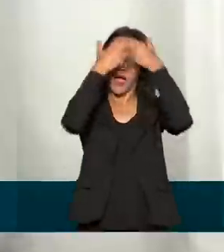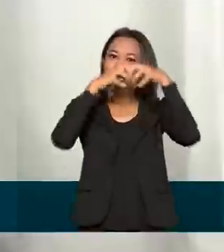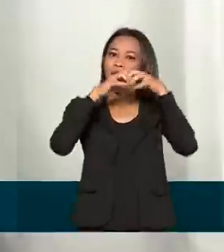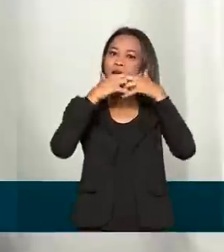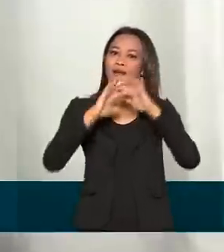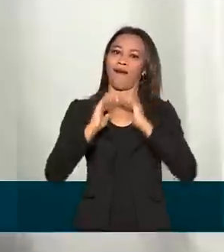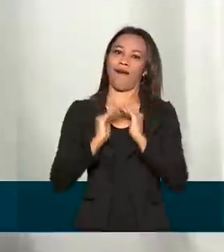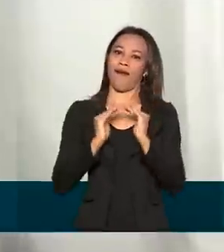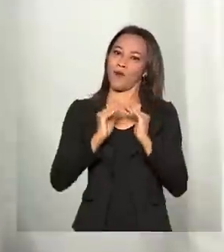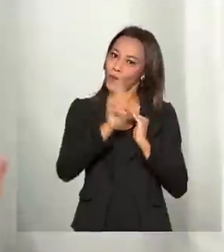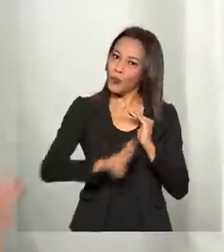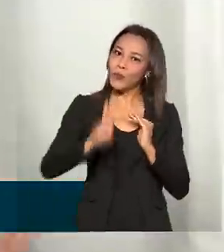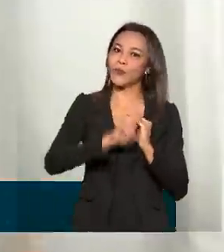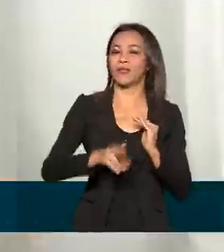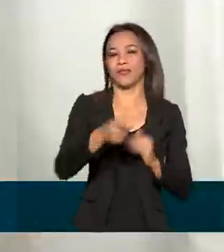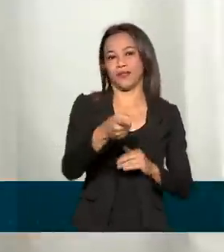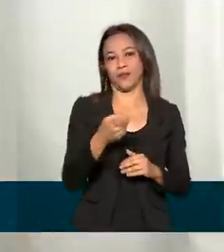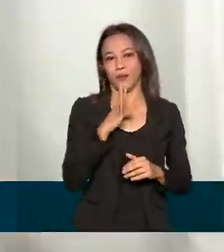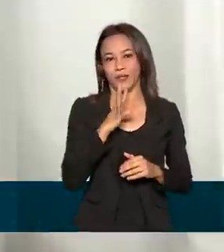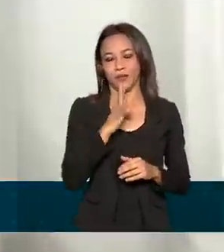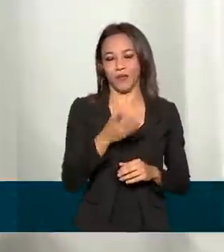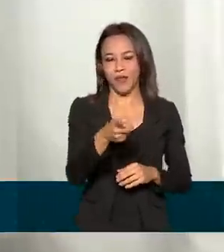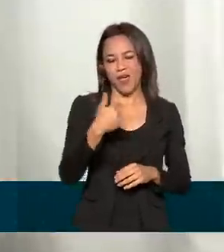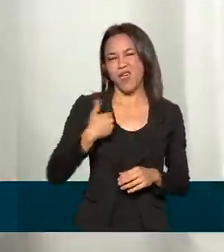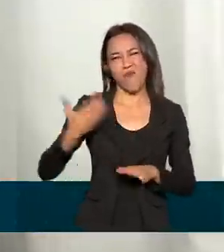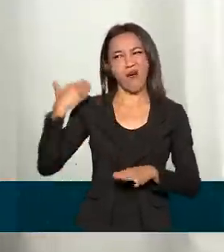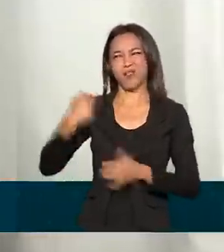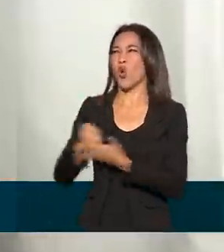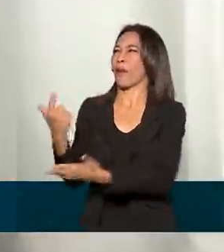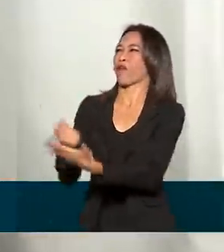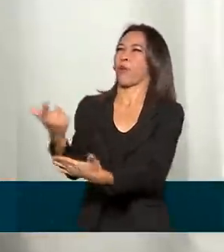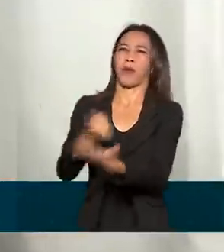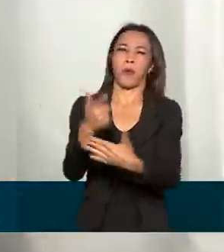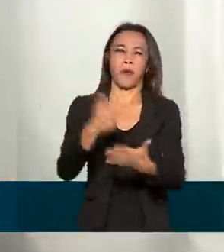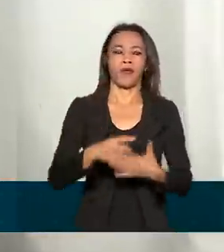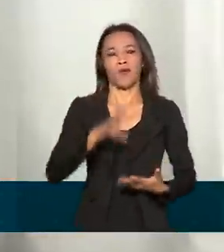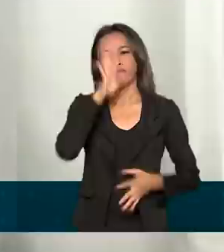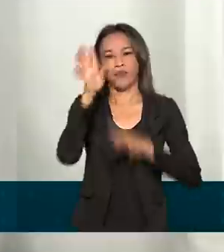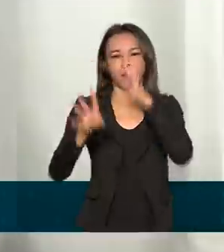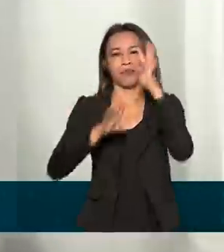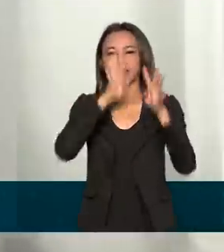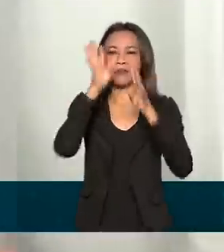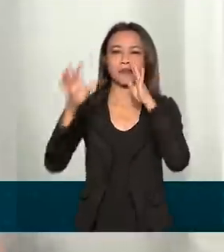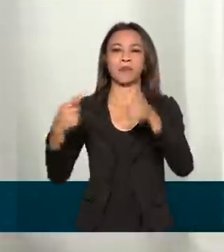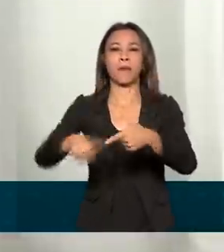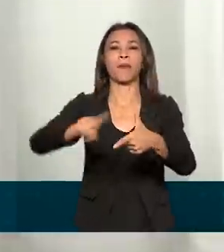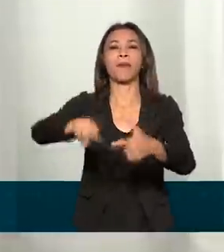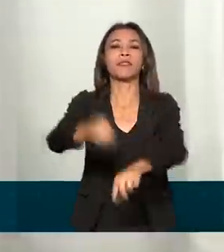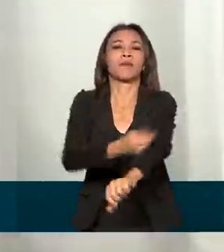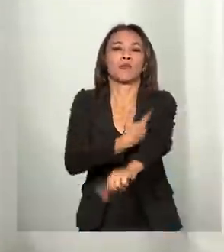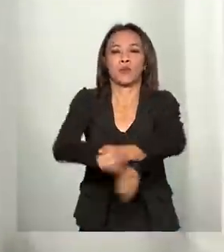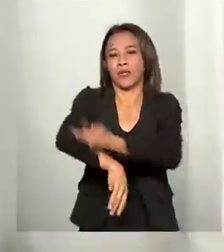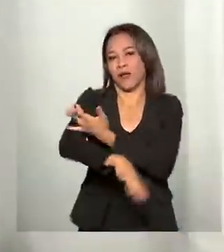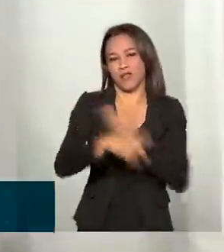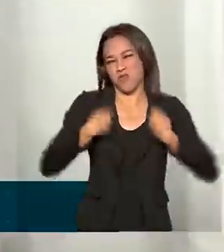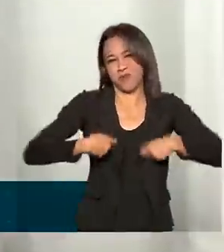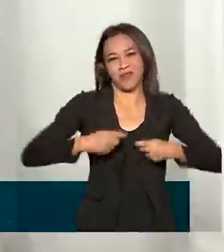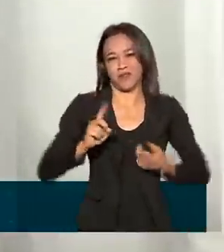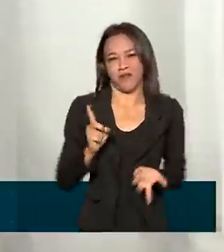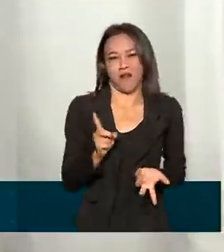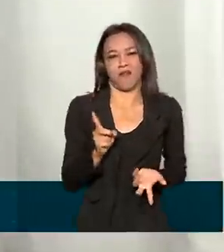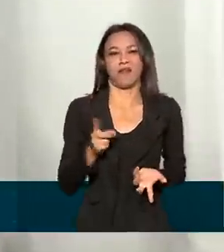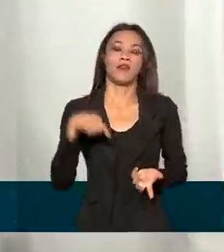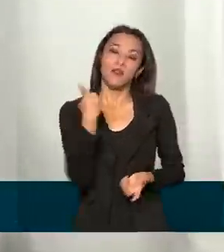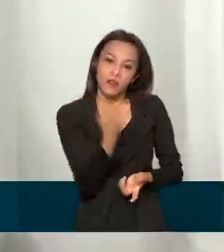Pude perceber que várias compras que eu fazia eram mais voltadas por questões emocionais do que por necessidade. Pude